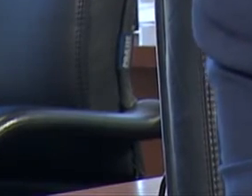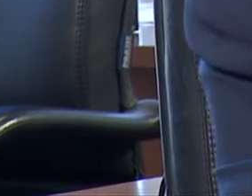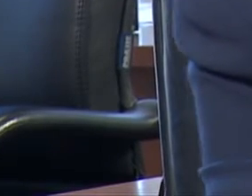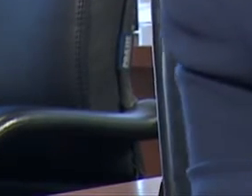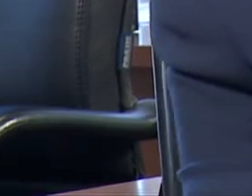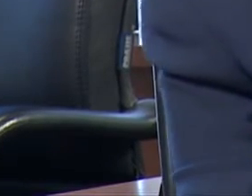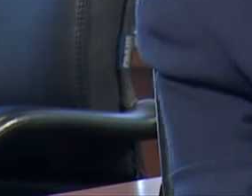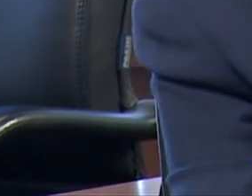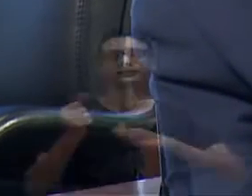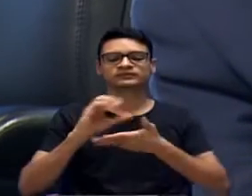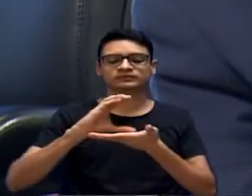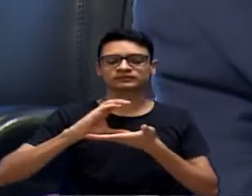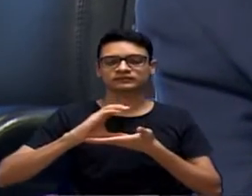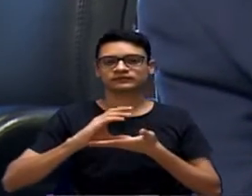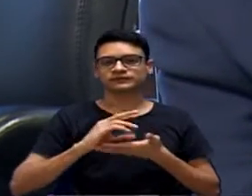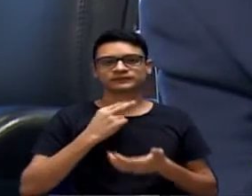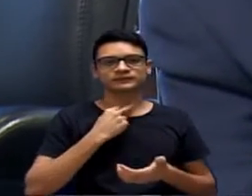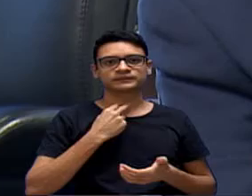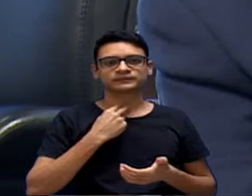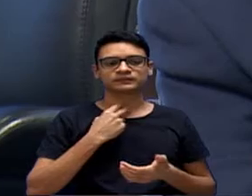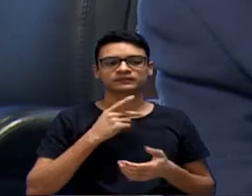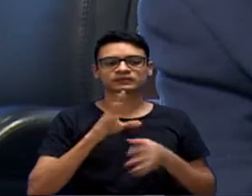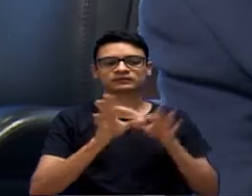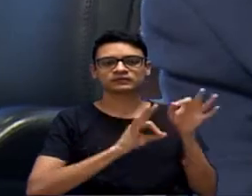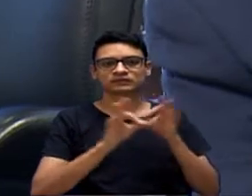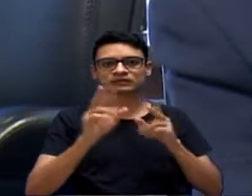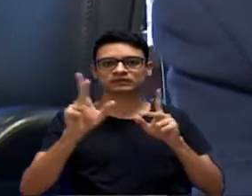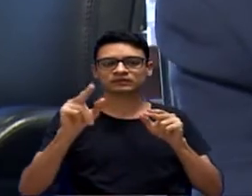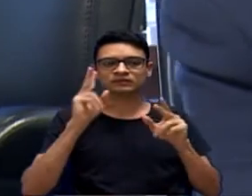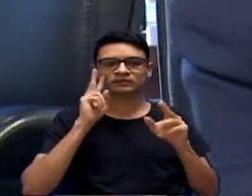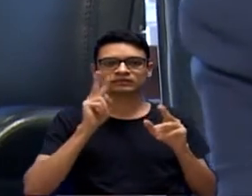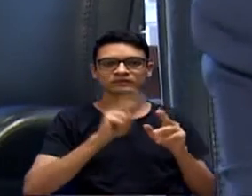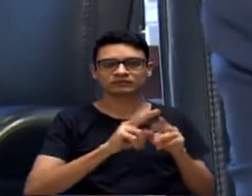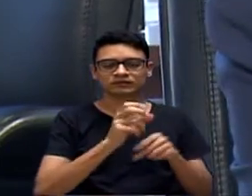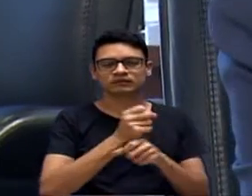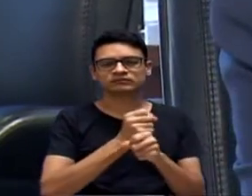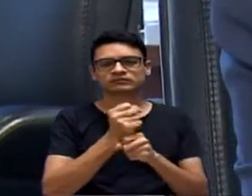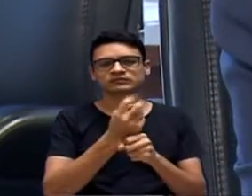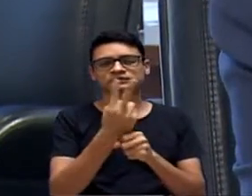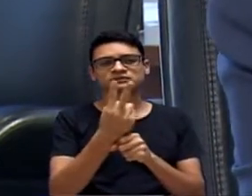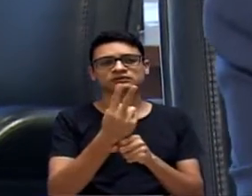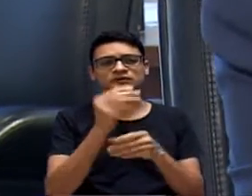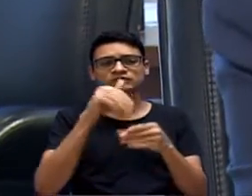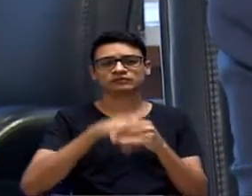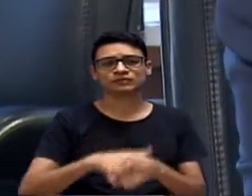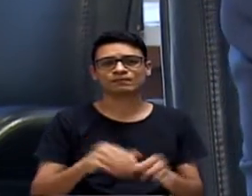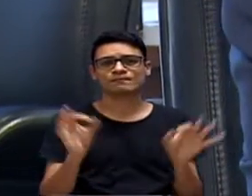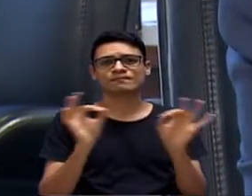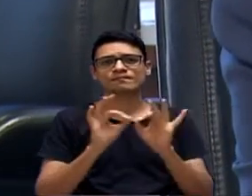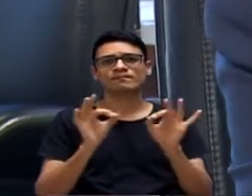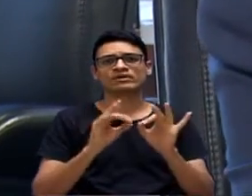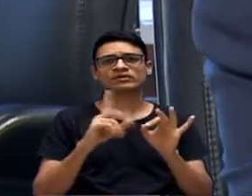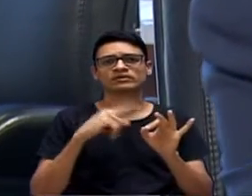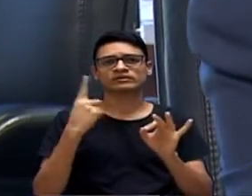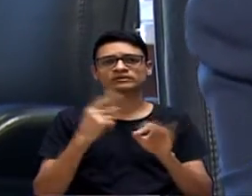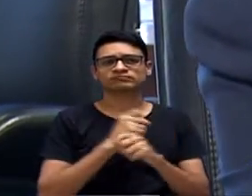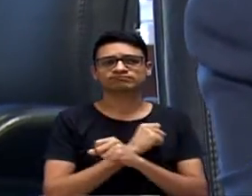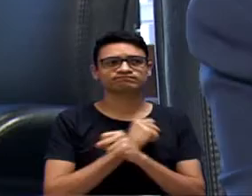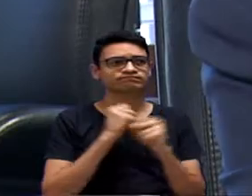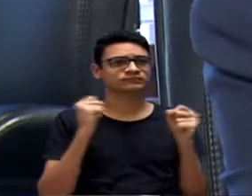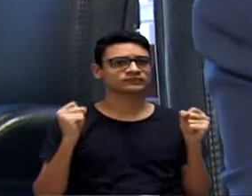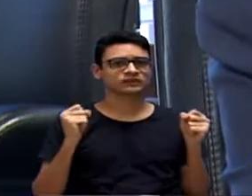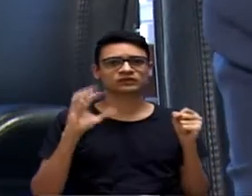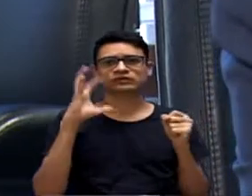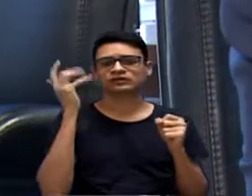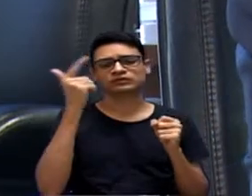tirar recurso. Então, quando a gente vê um projeto igual esse seu ficar dois anos na casa sem ser voltado, não dá para acontecer